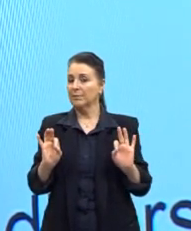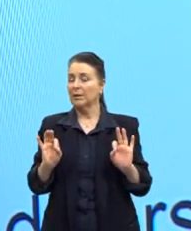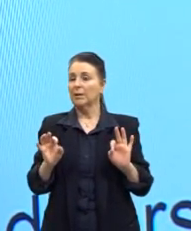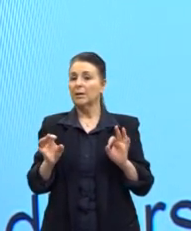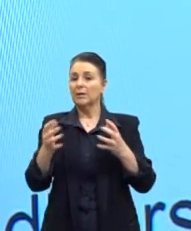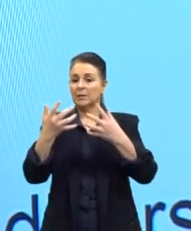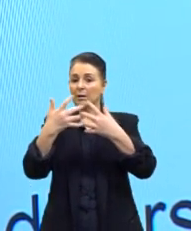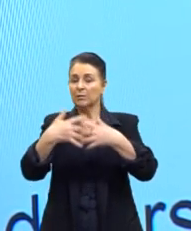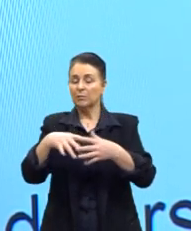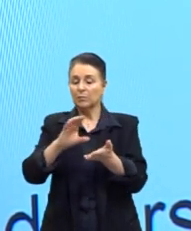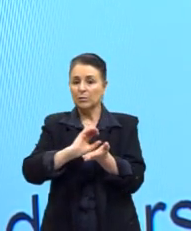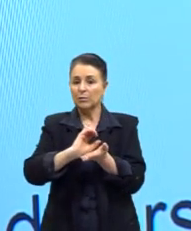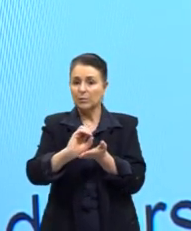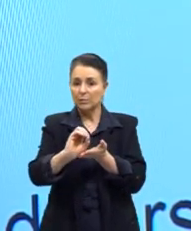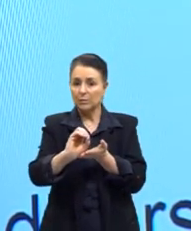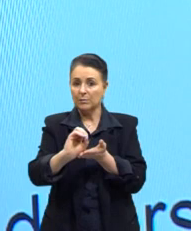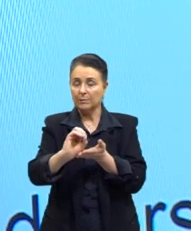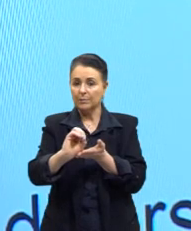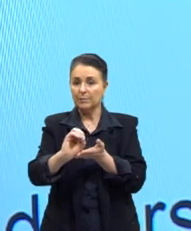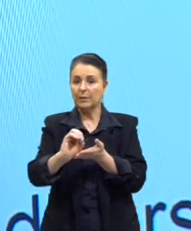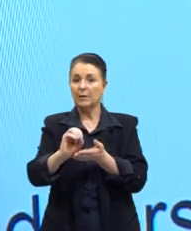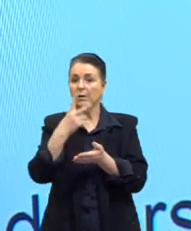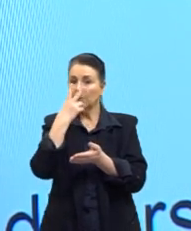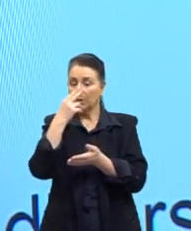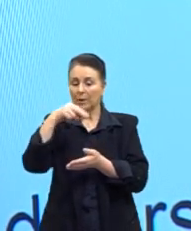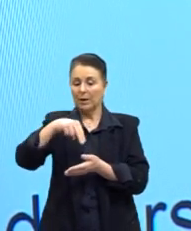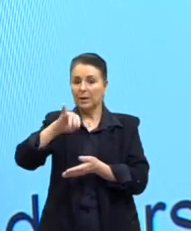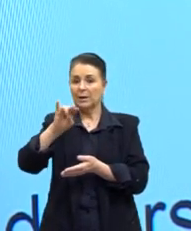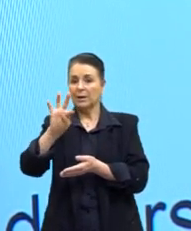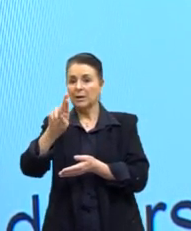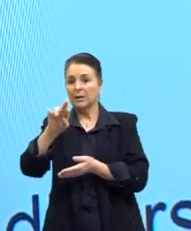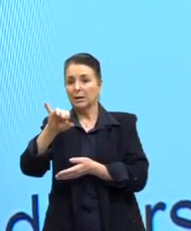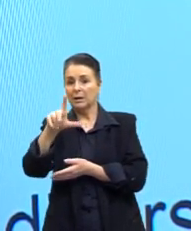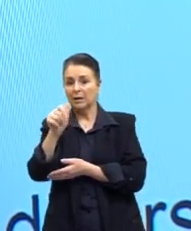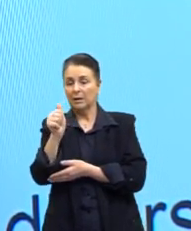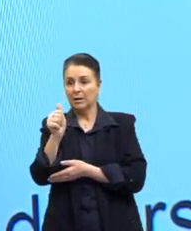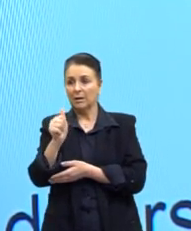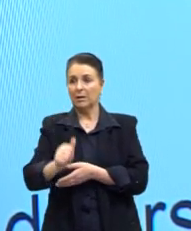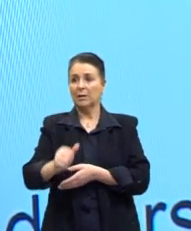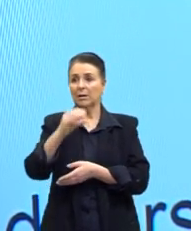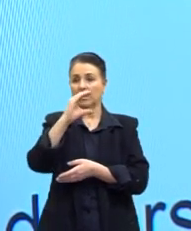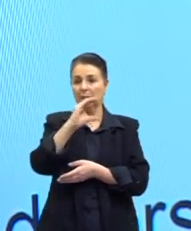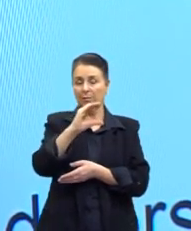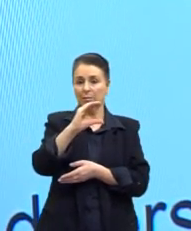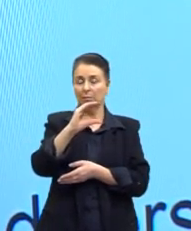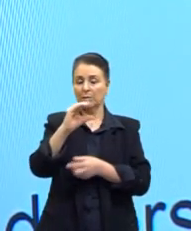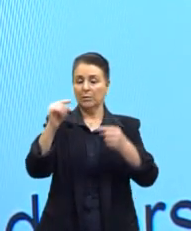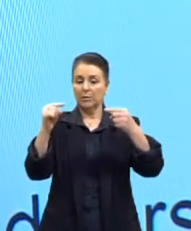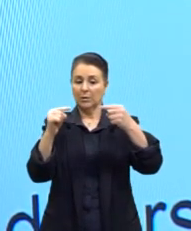orgânicas com a terminação nitrila. Então, eu vou contar o número de carbono que tem ligado nessa